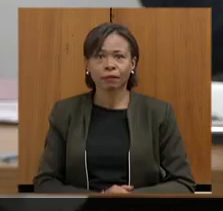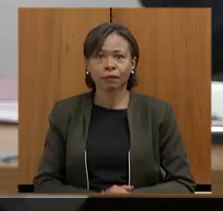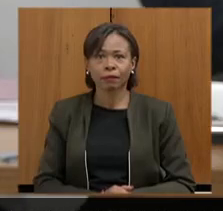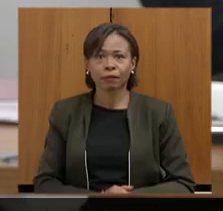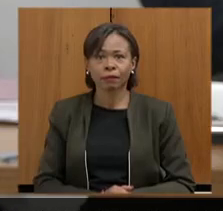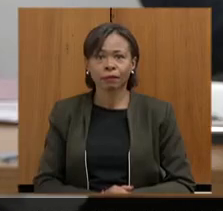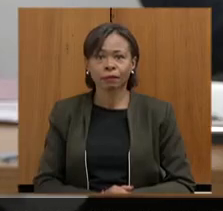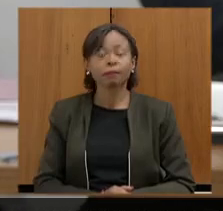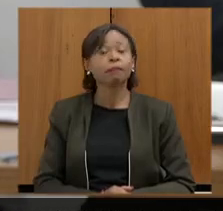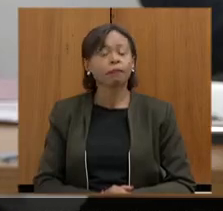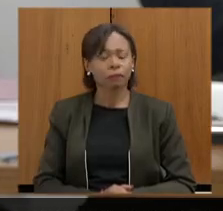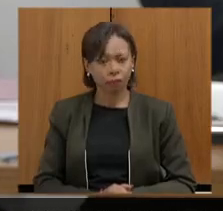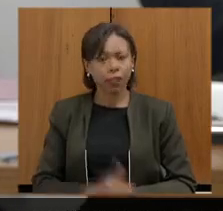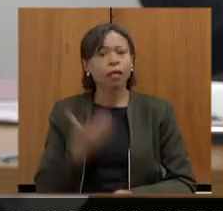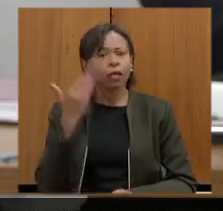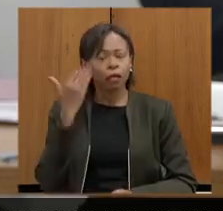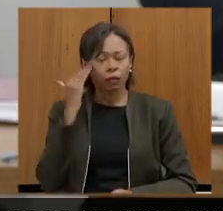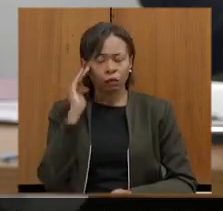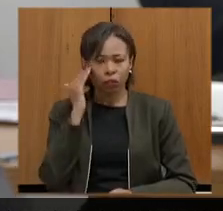Eu entendo,